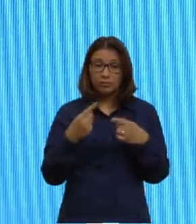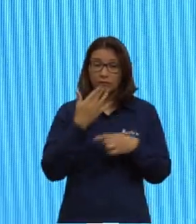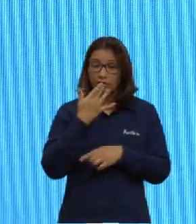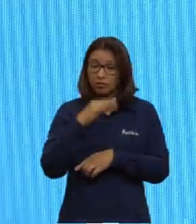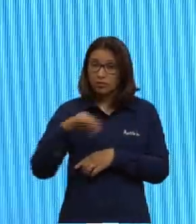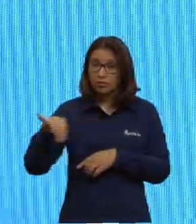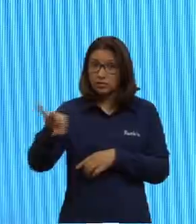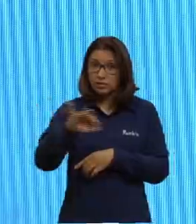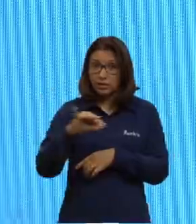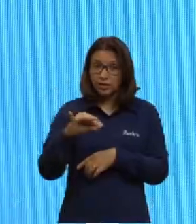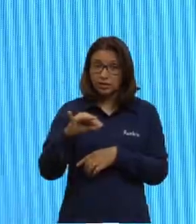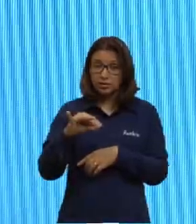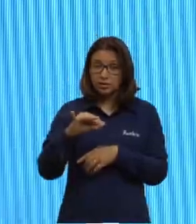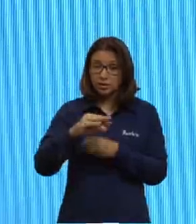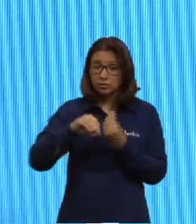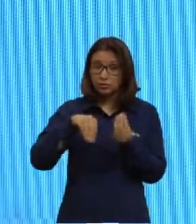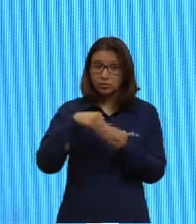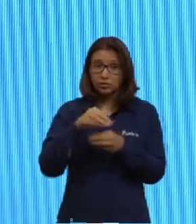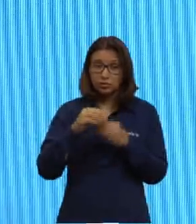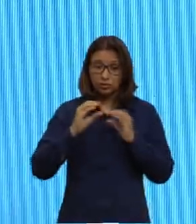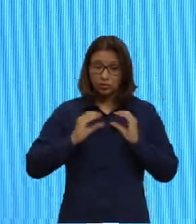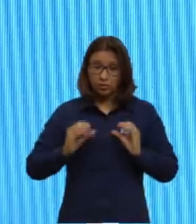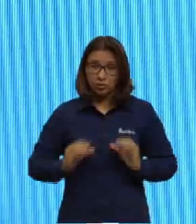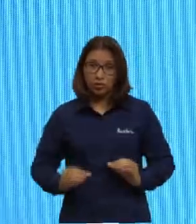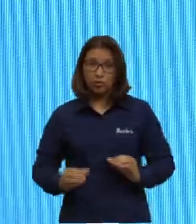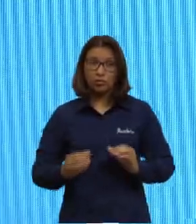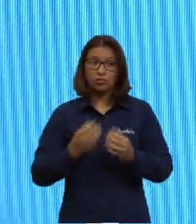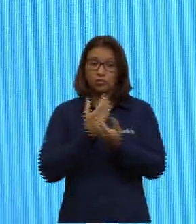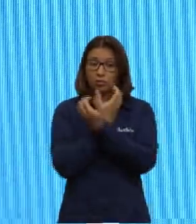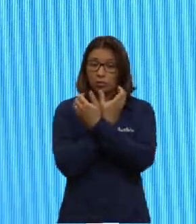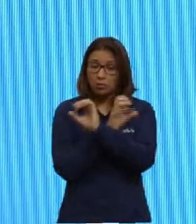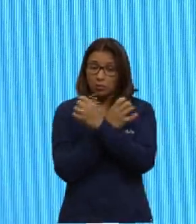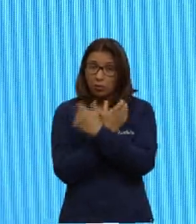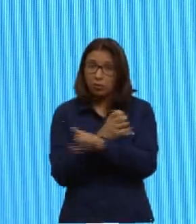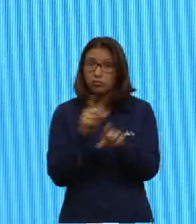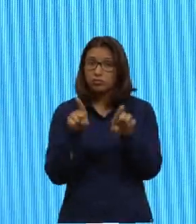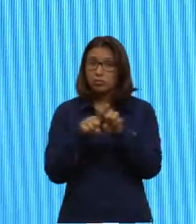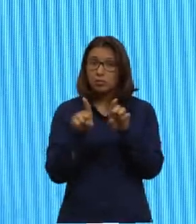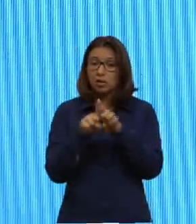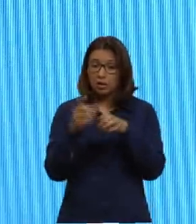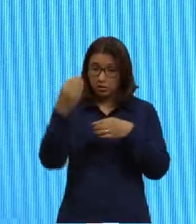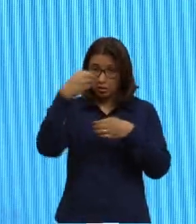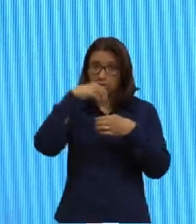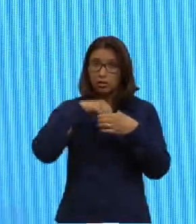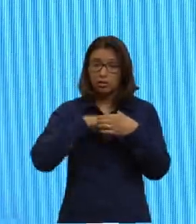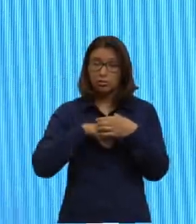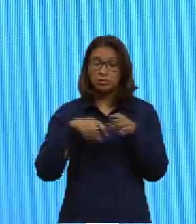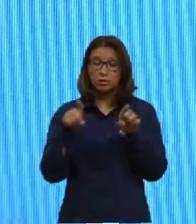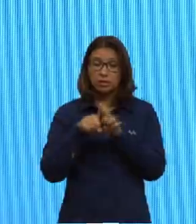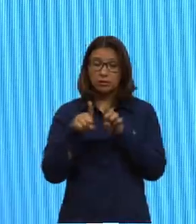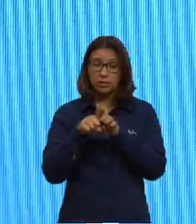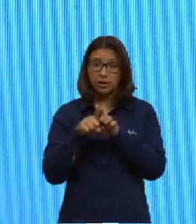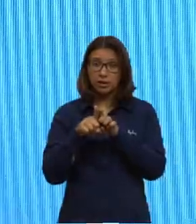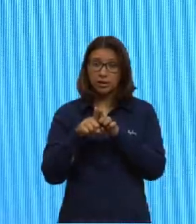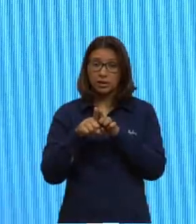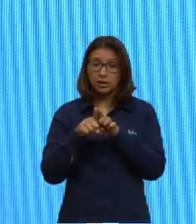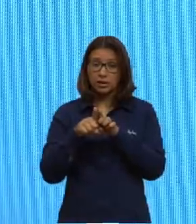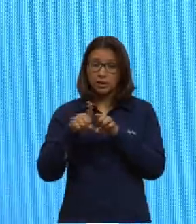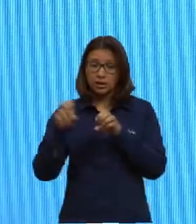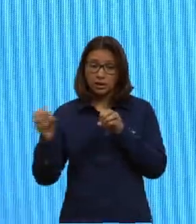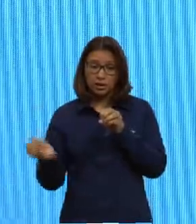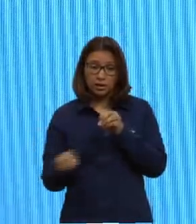formam o nosso corpo. Os nossos ossos, a transmissão de impulsos